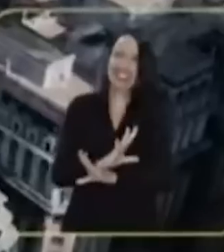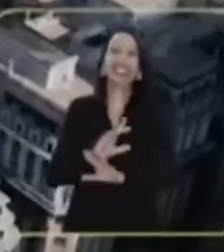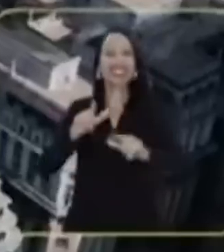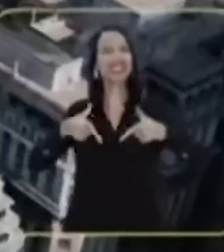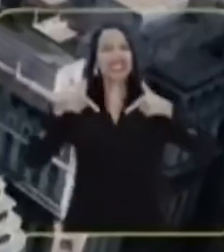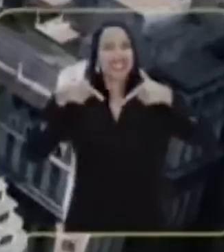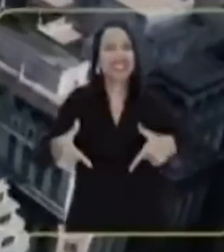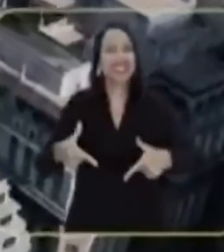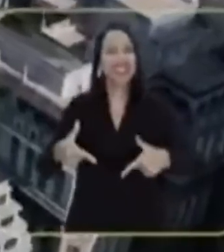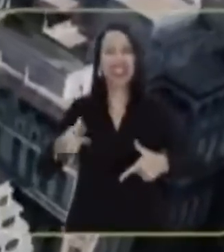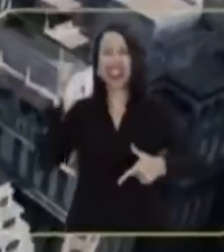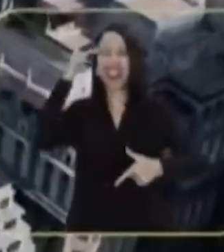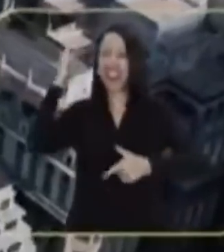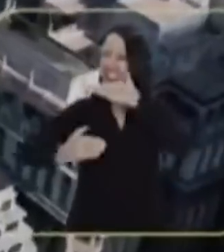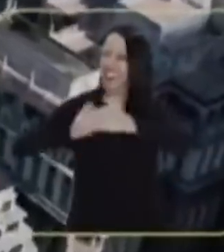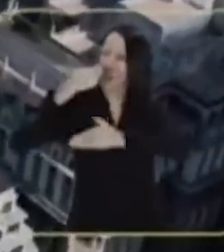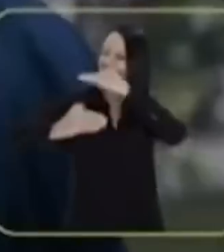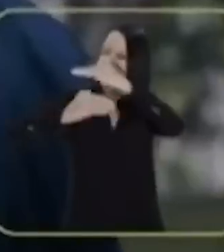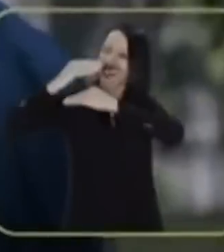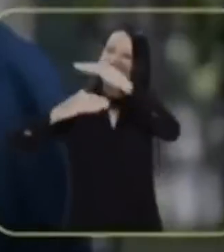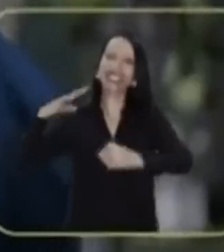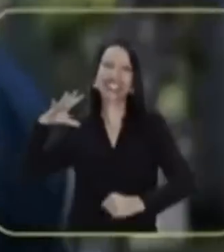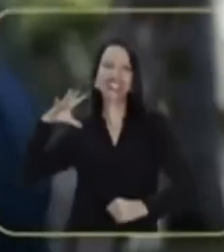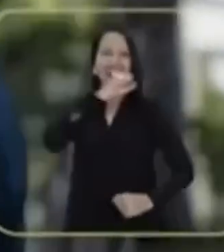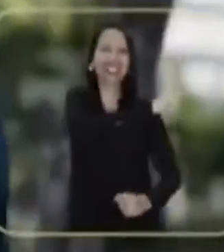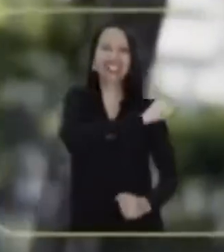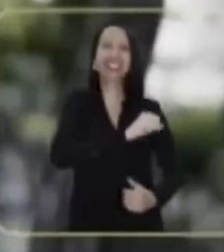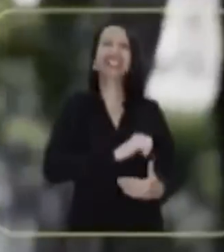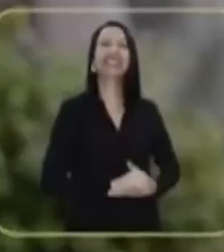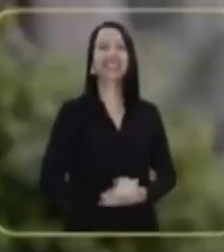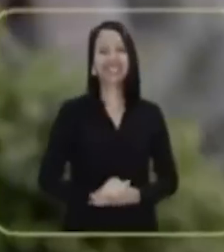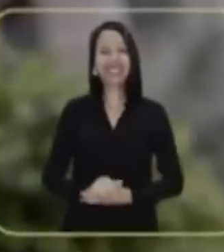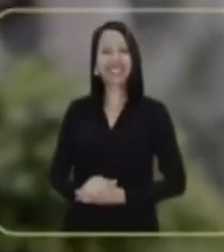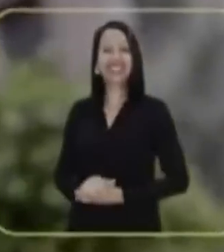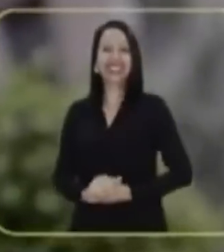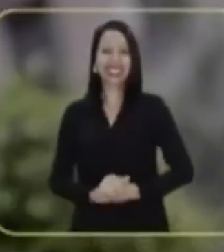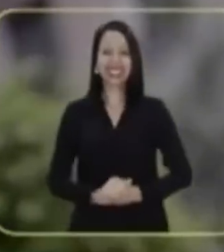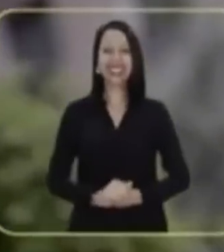tá pronto pra fazer São Paulo avançar mais rápido.